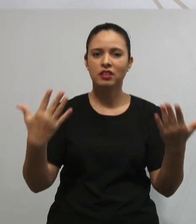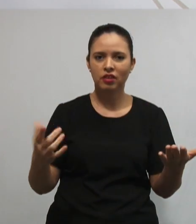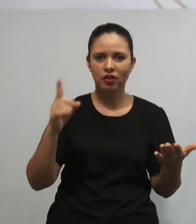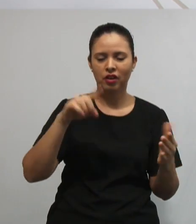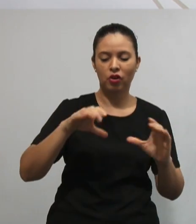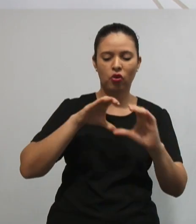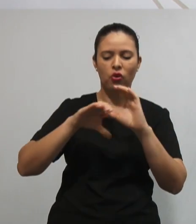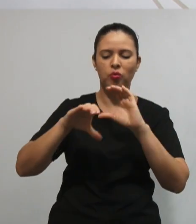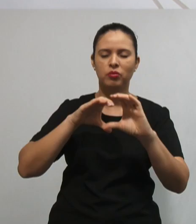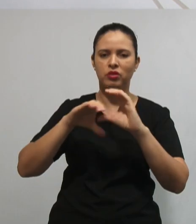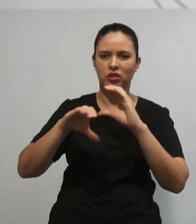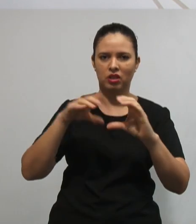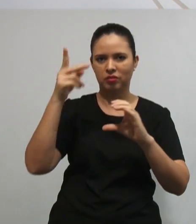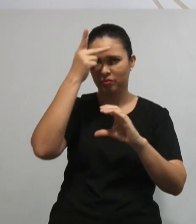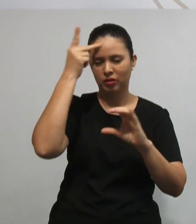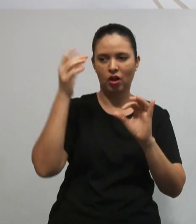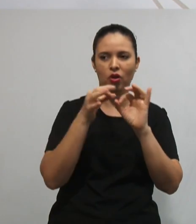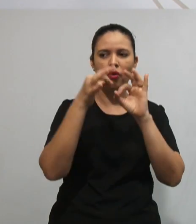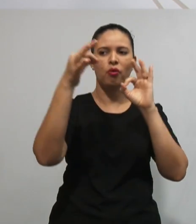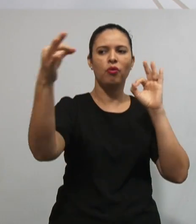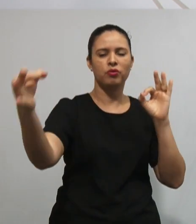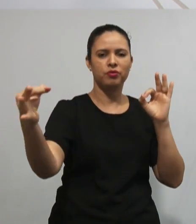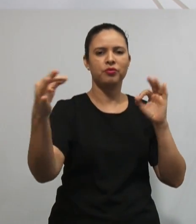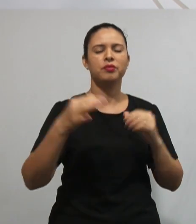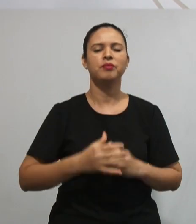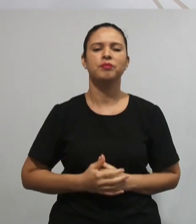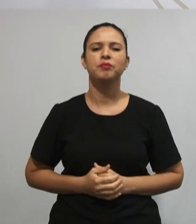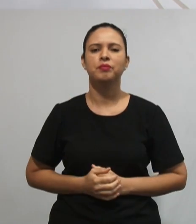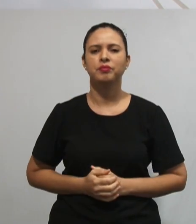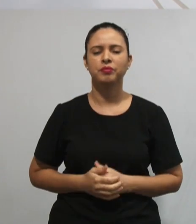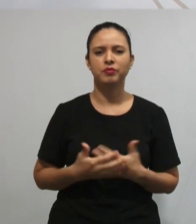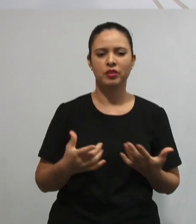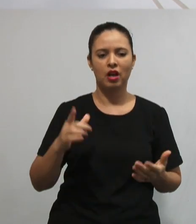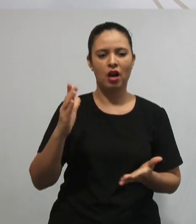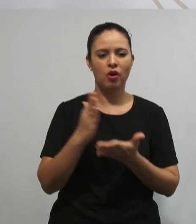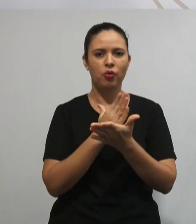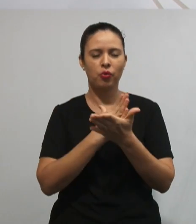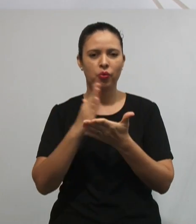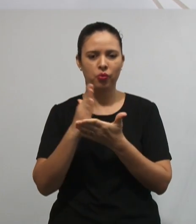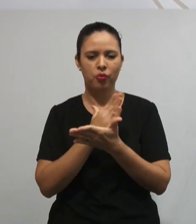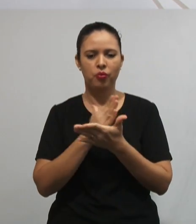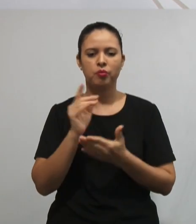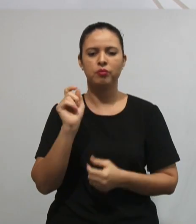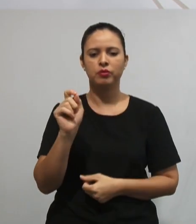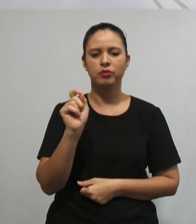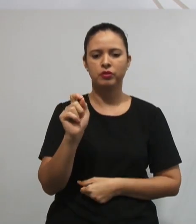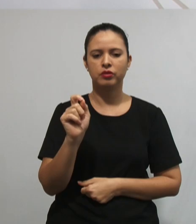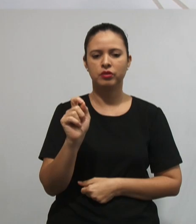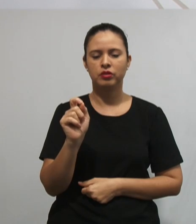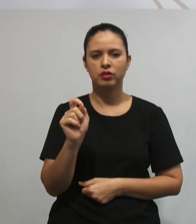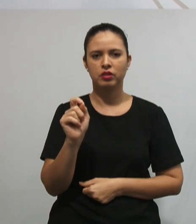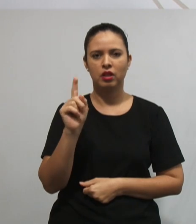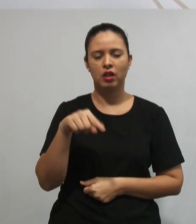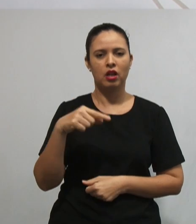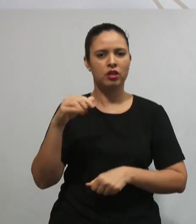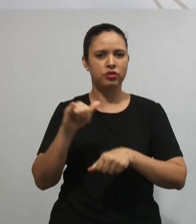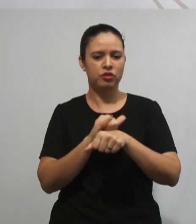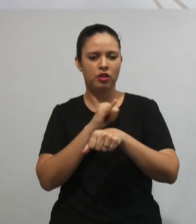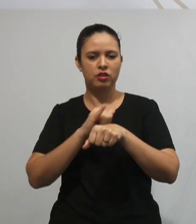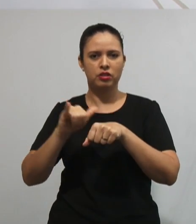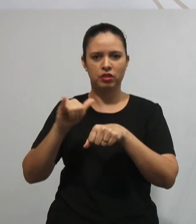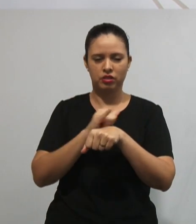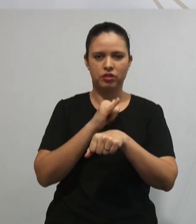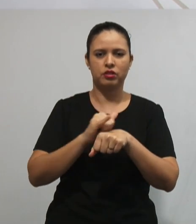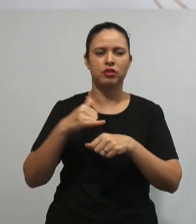se comunicar com alguém que está distante. Então essas aqui foram algumas, É, Das estratégias